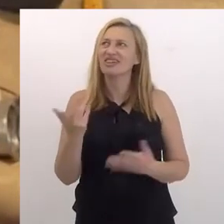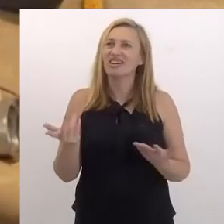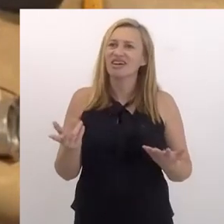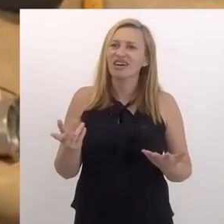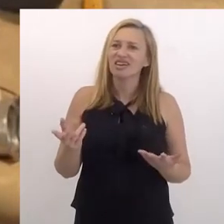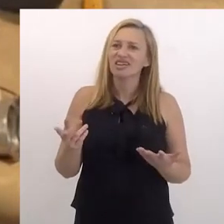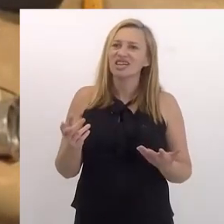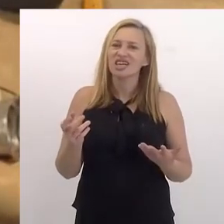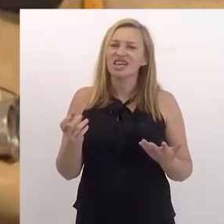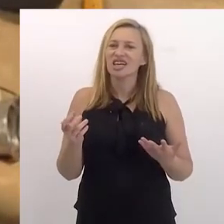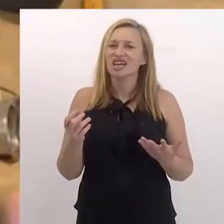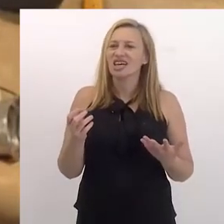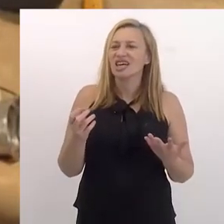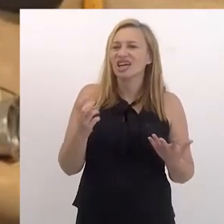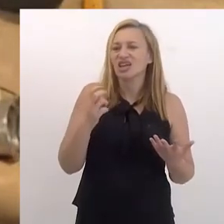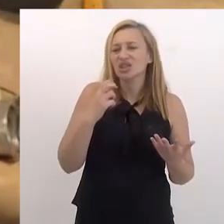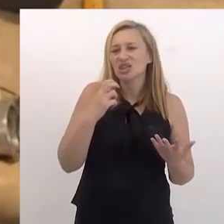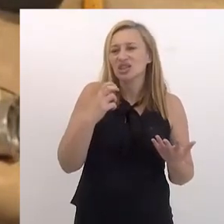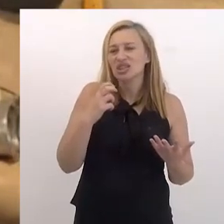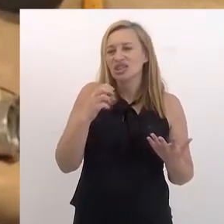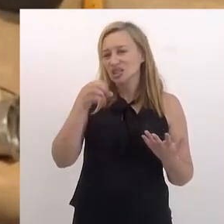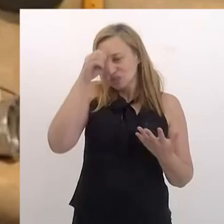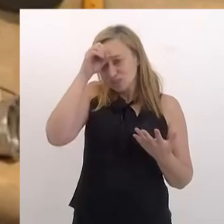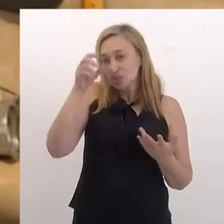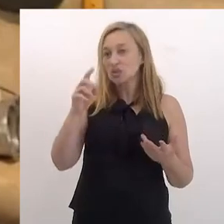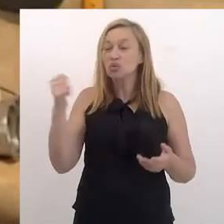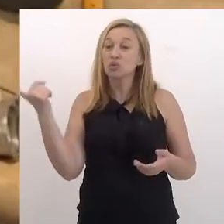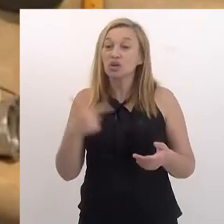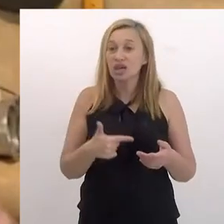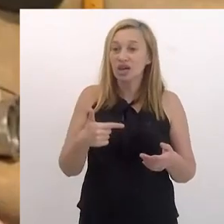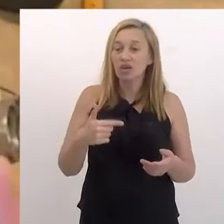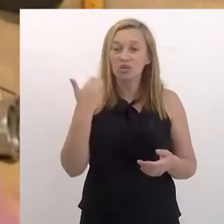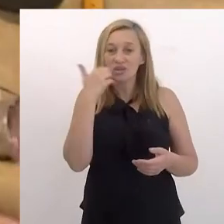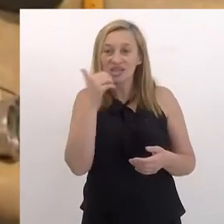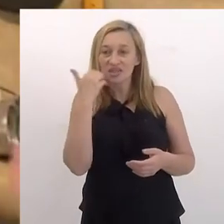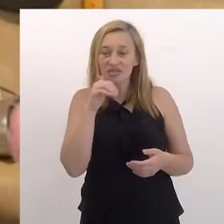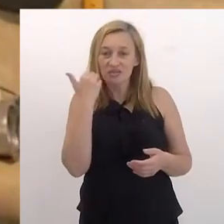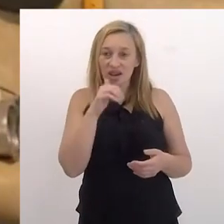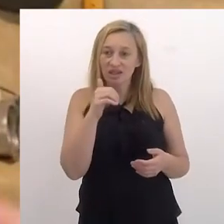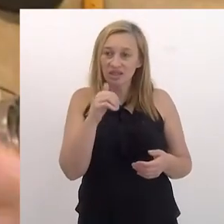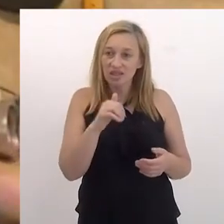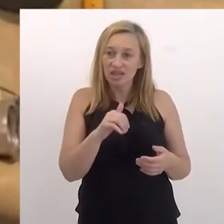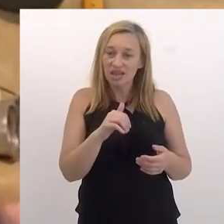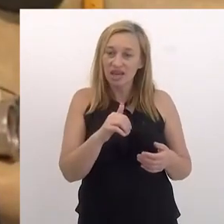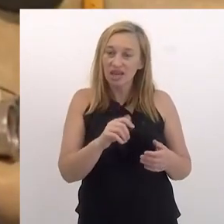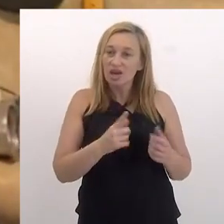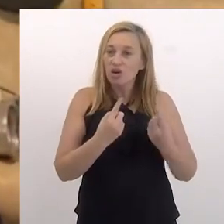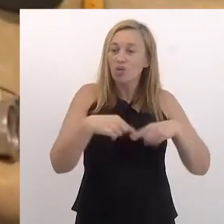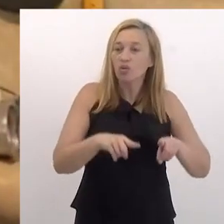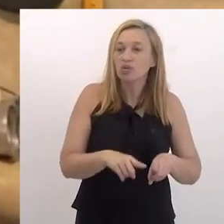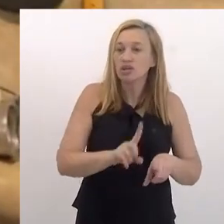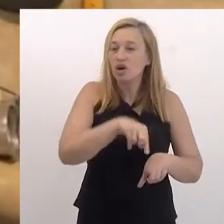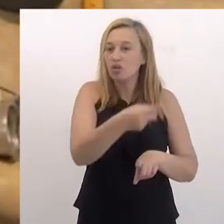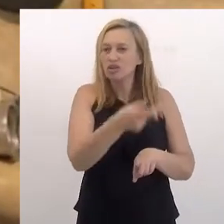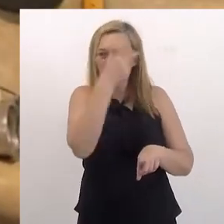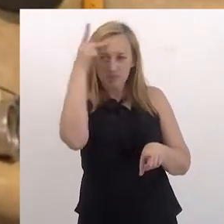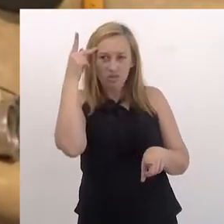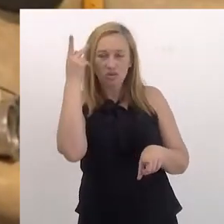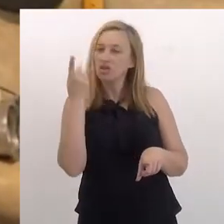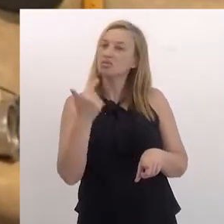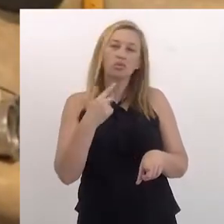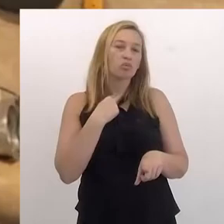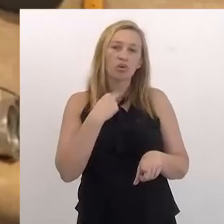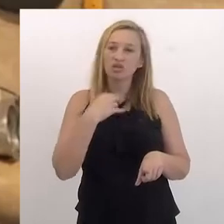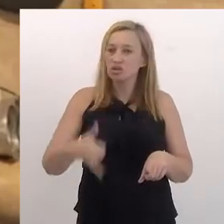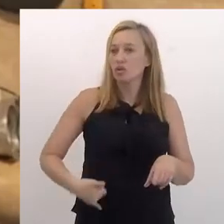naífe, muito mais ingênuo, do que o malandro que quer passar por cima dos outros e se dar bem em cima dos outros, que isso é uma